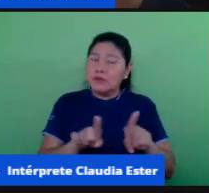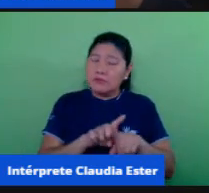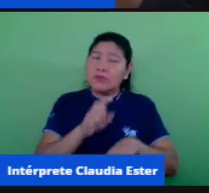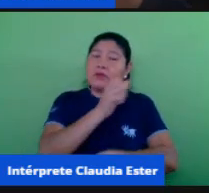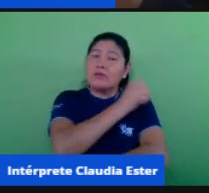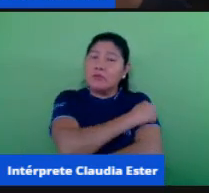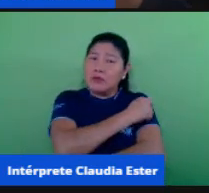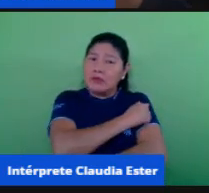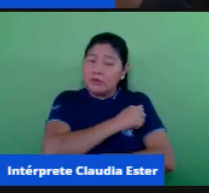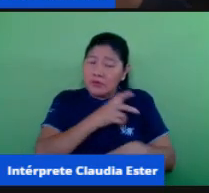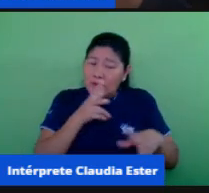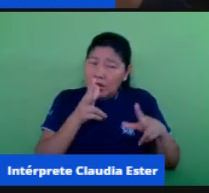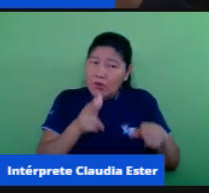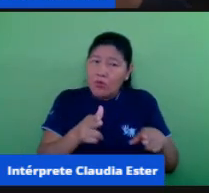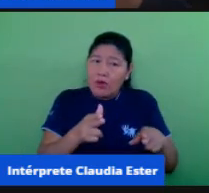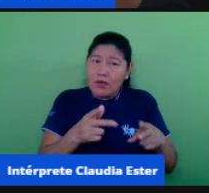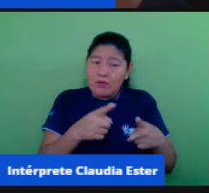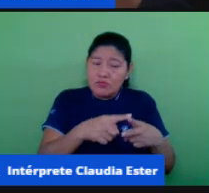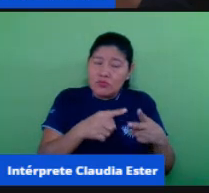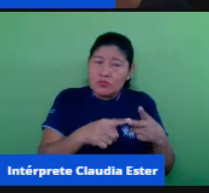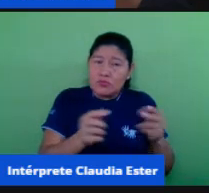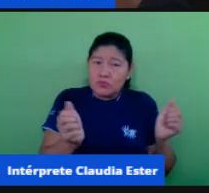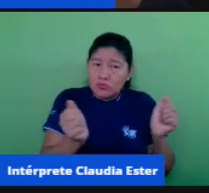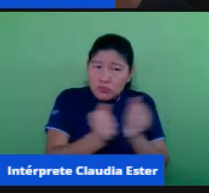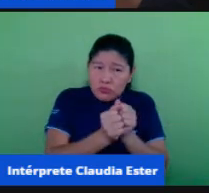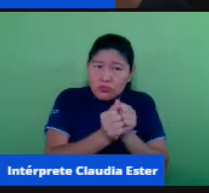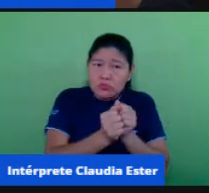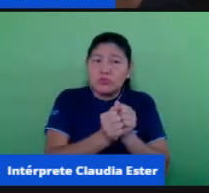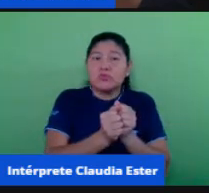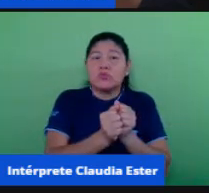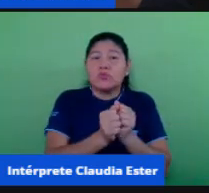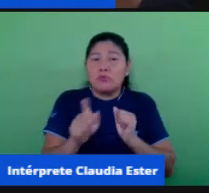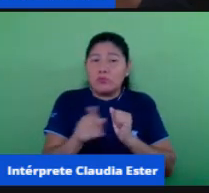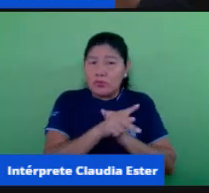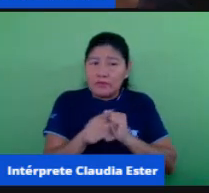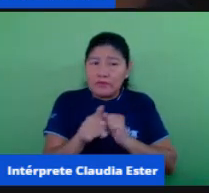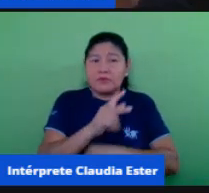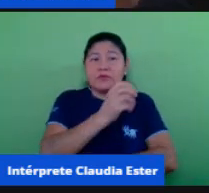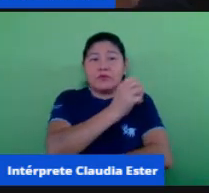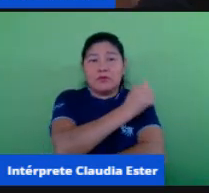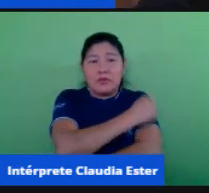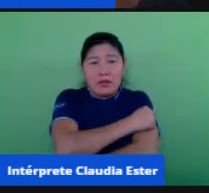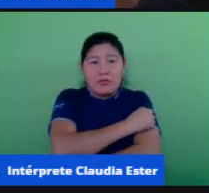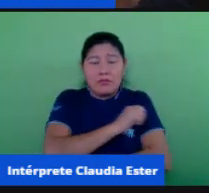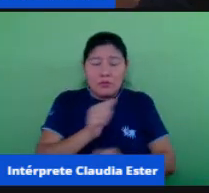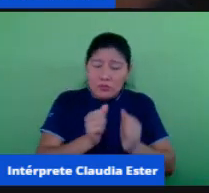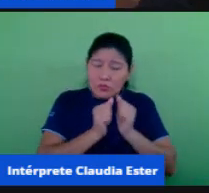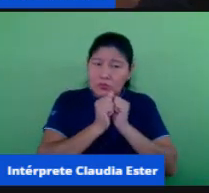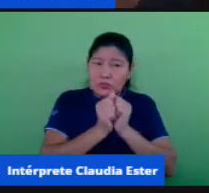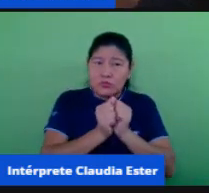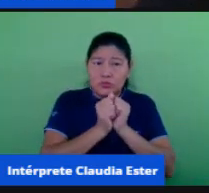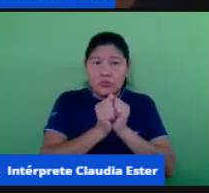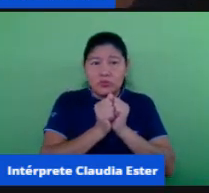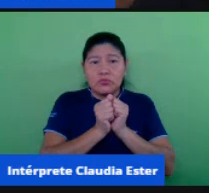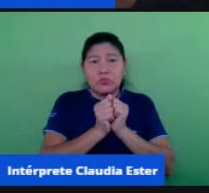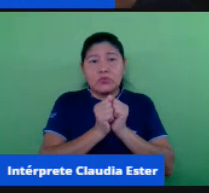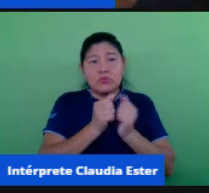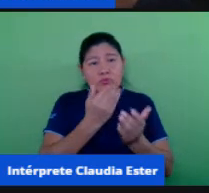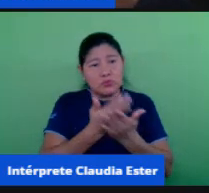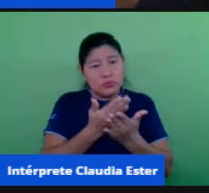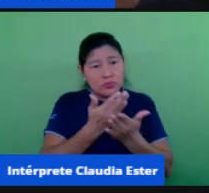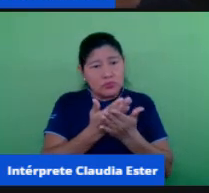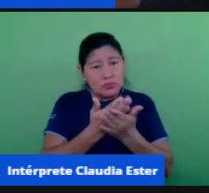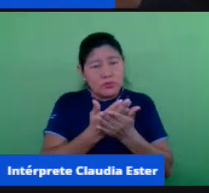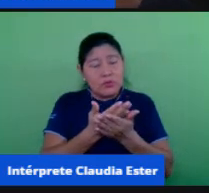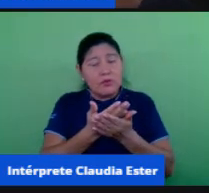então o aluno precisa estar presente no horário de aula é pronto e à disposição para